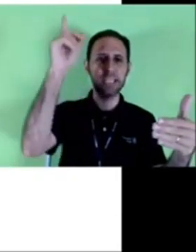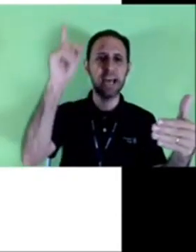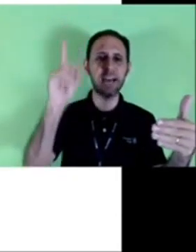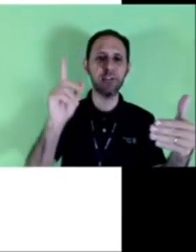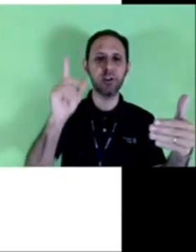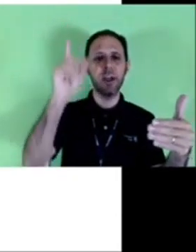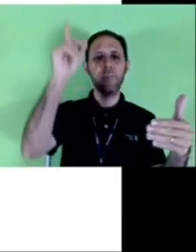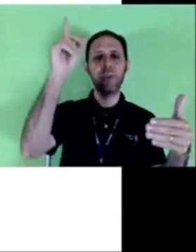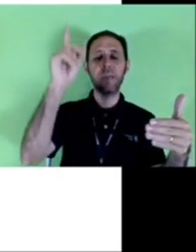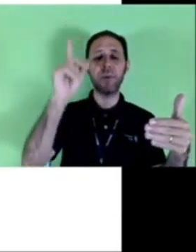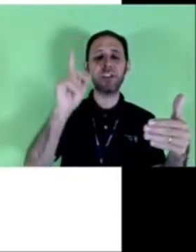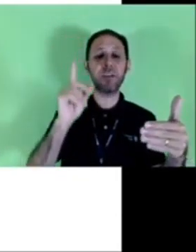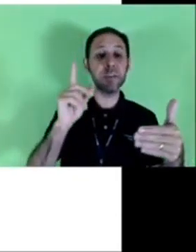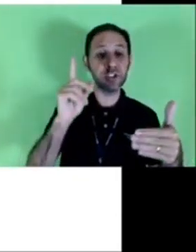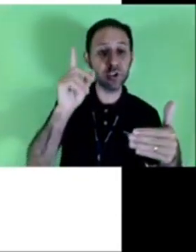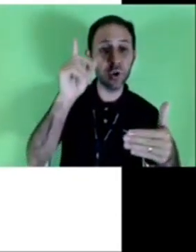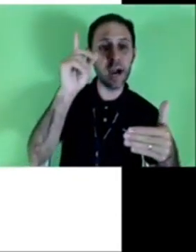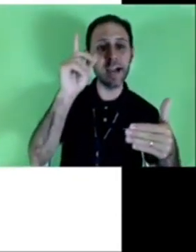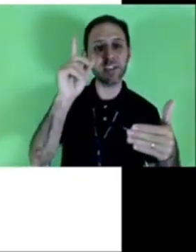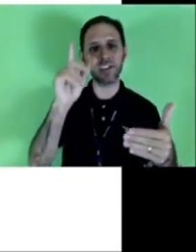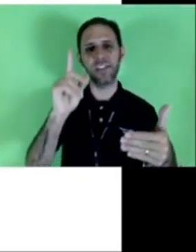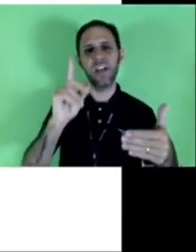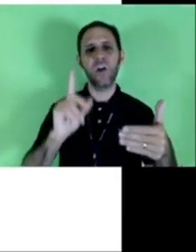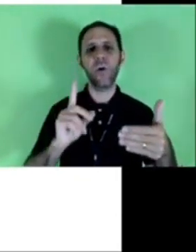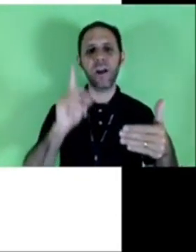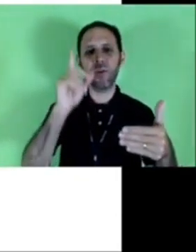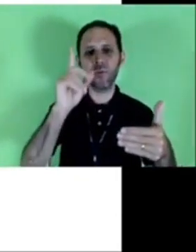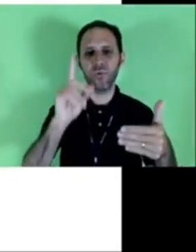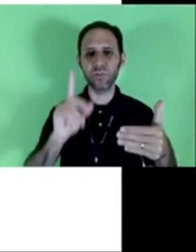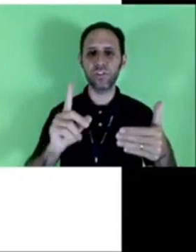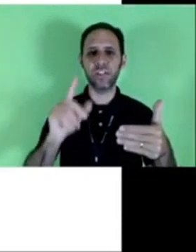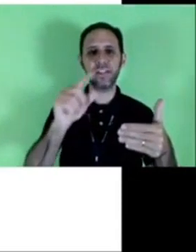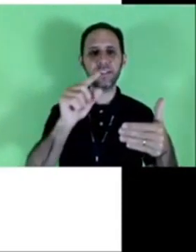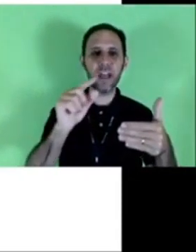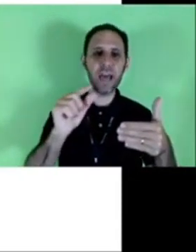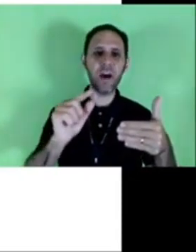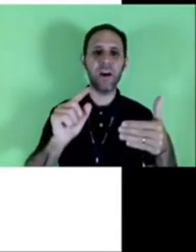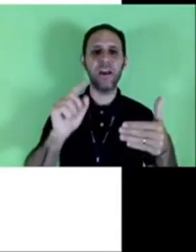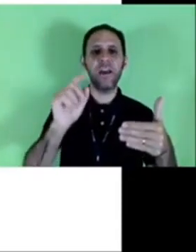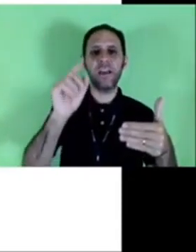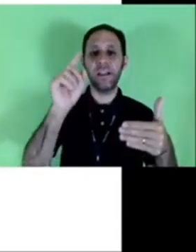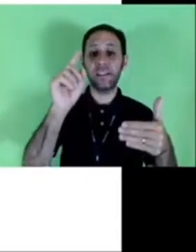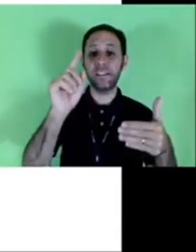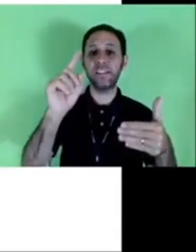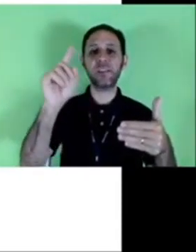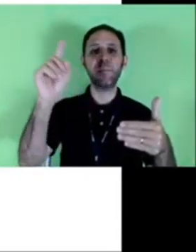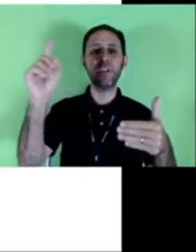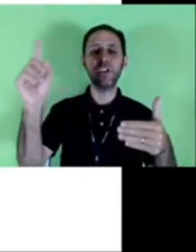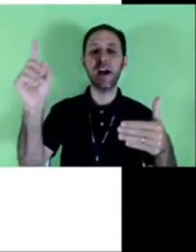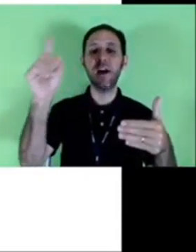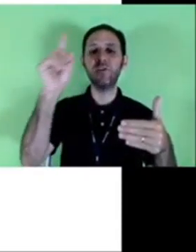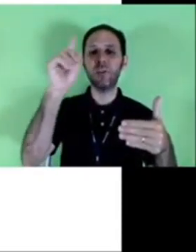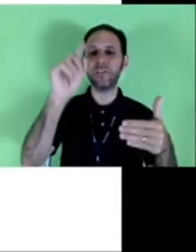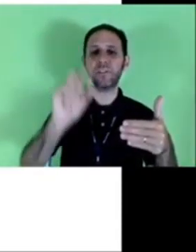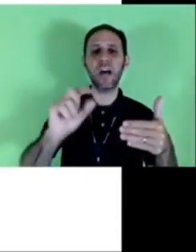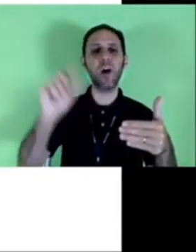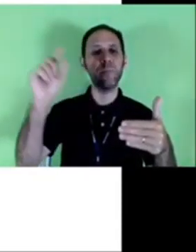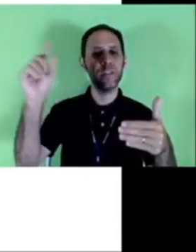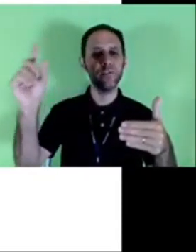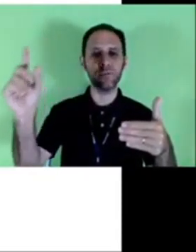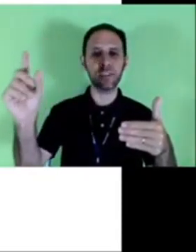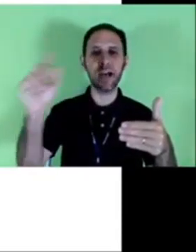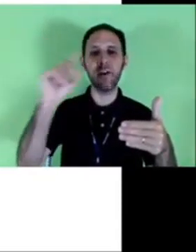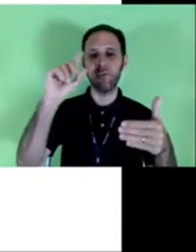supracitado porque ele já mencionou antes qual é o curso já está lá eletricista predial do ano